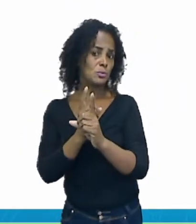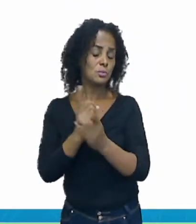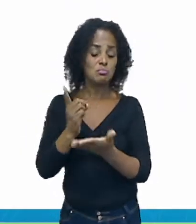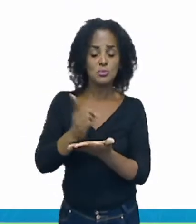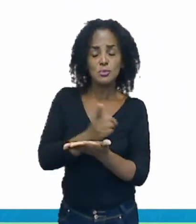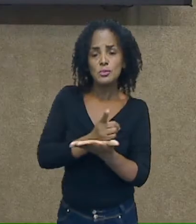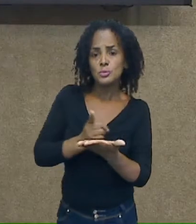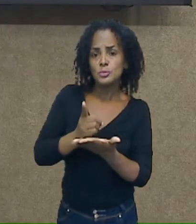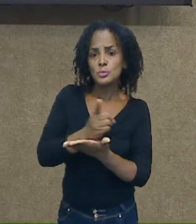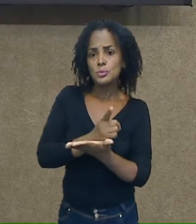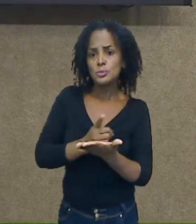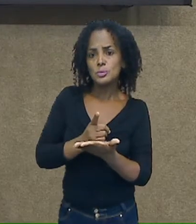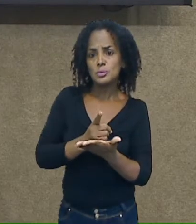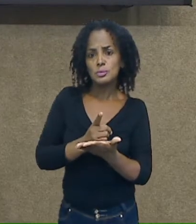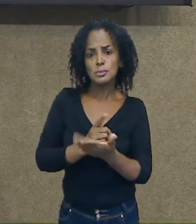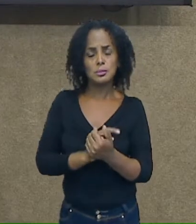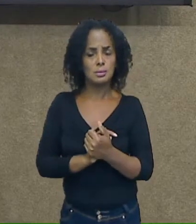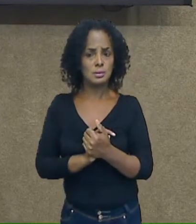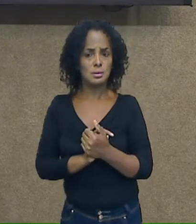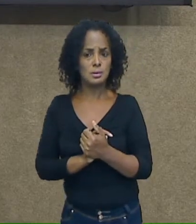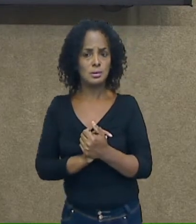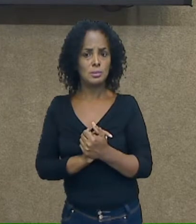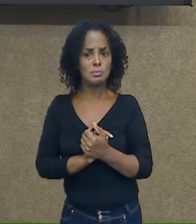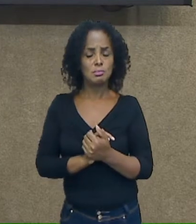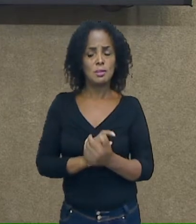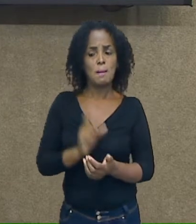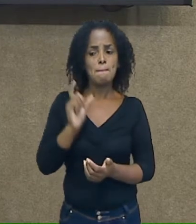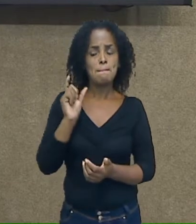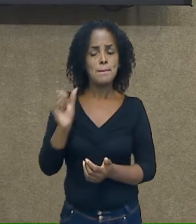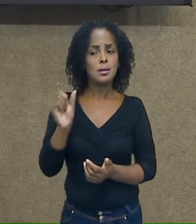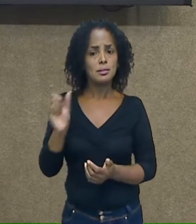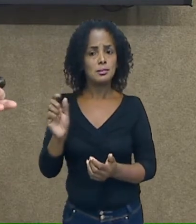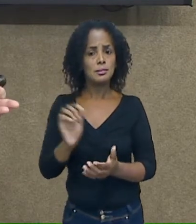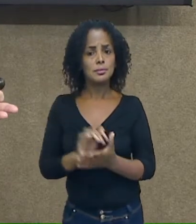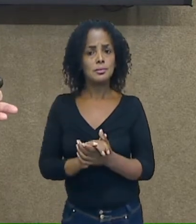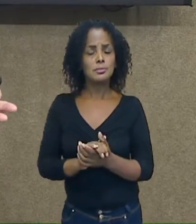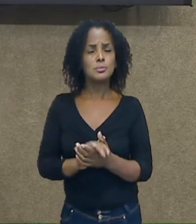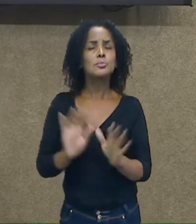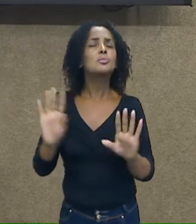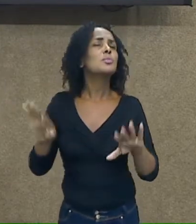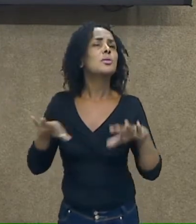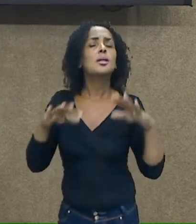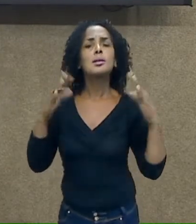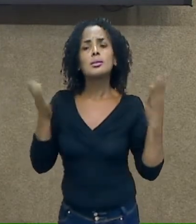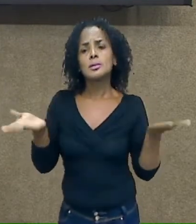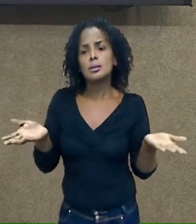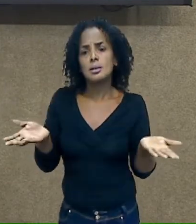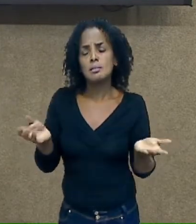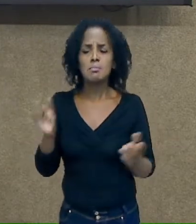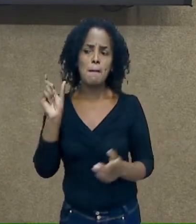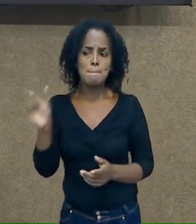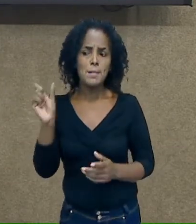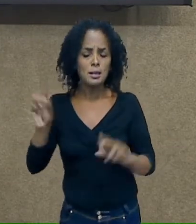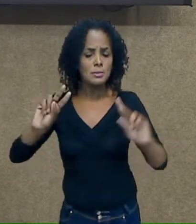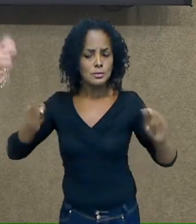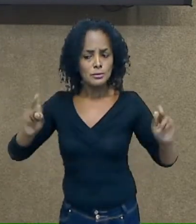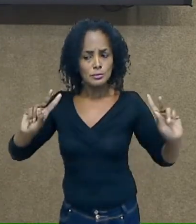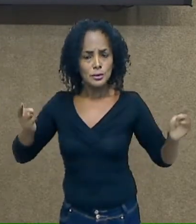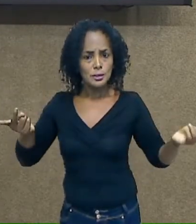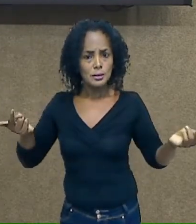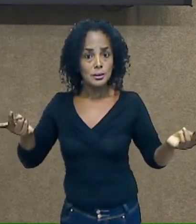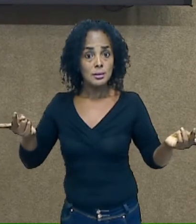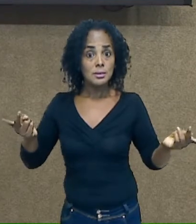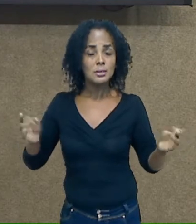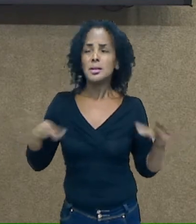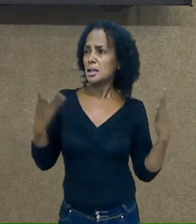Quando eu falo assim, a Alice ficou toda borocochô. Será o que eu estou querendo dizer? Como a Alice estava? Sei lá que ela